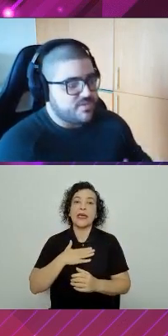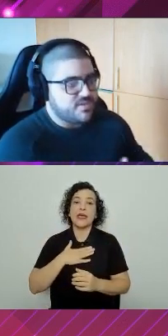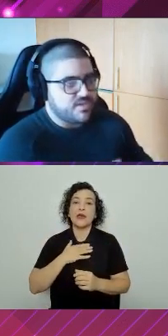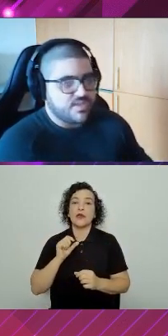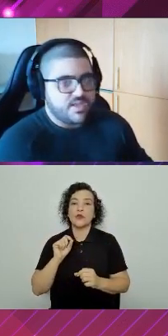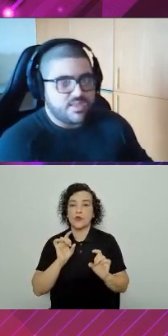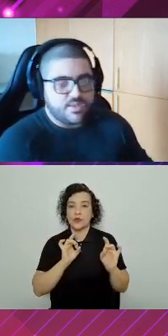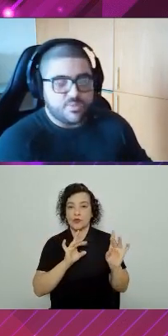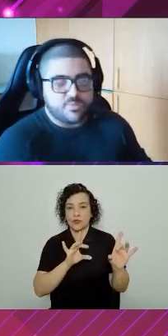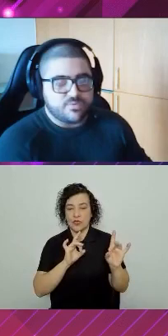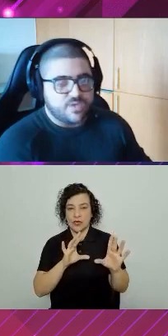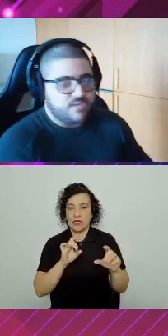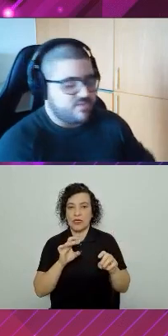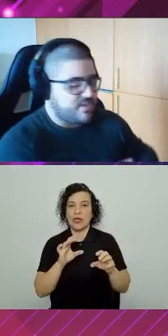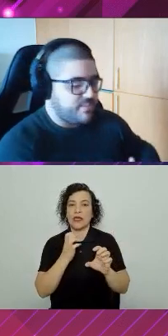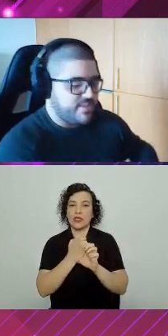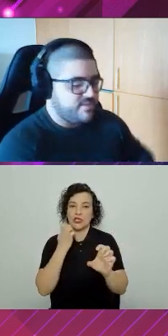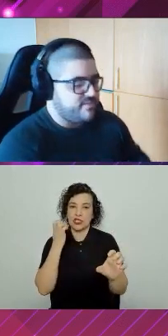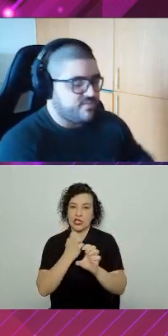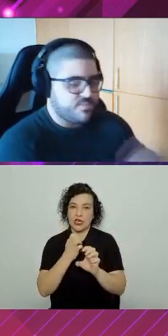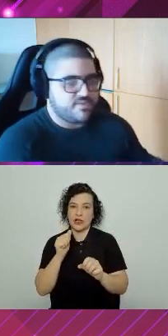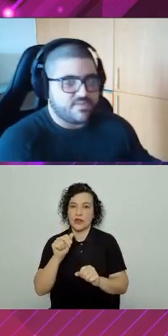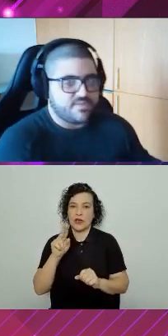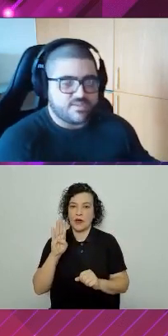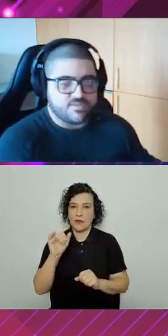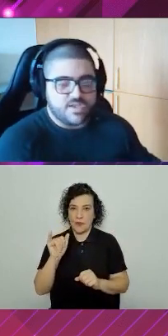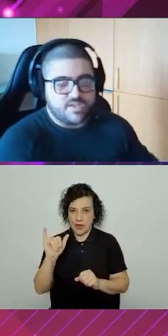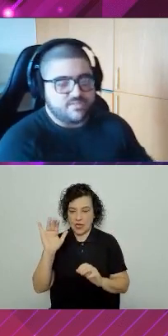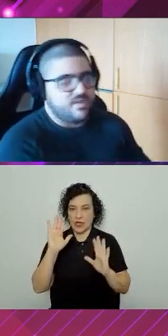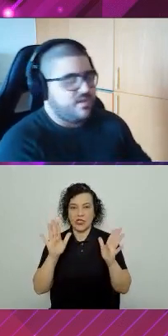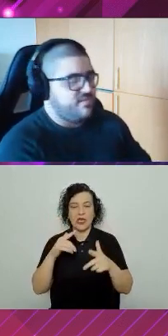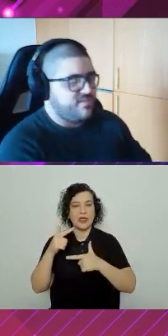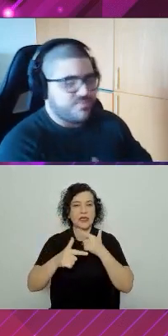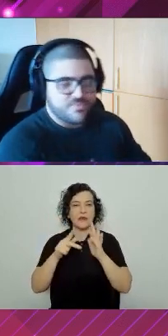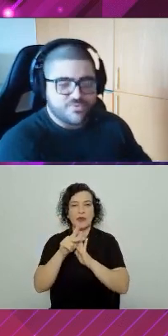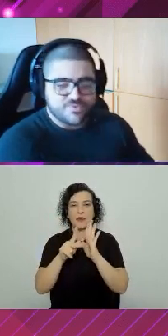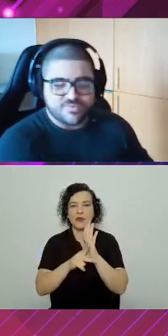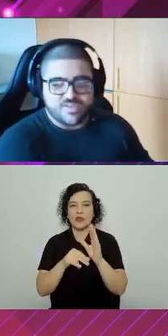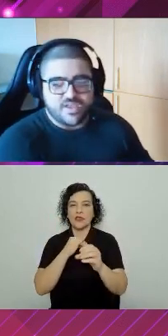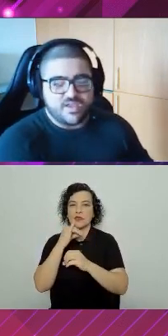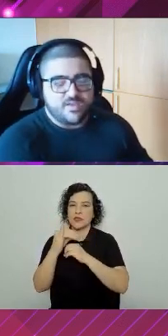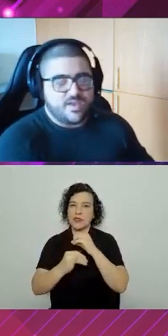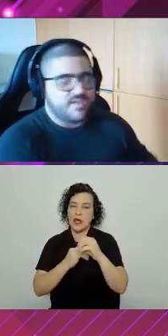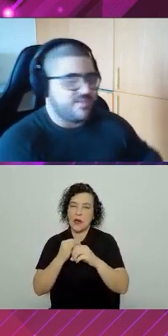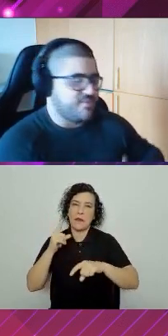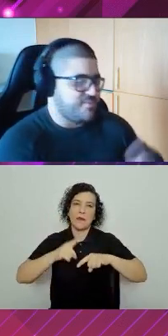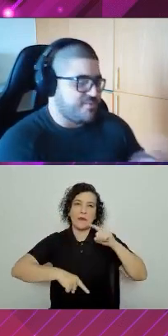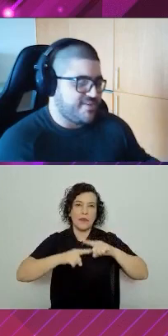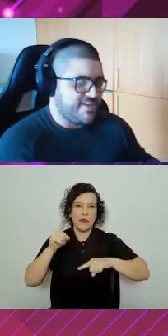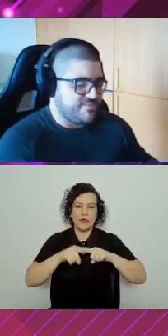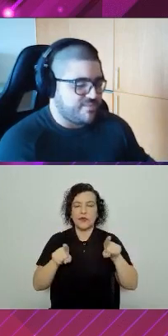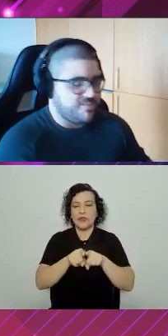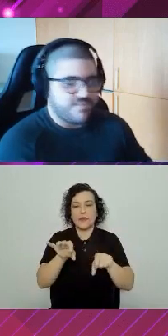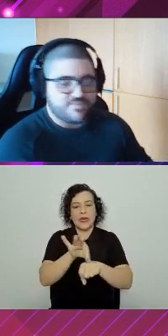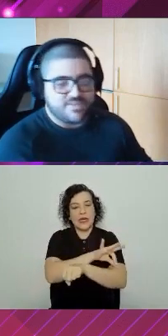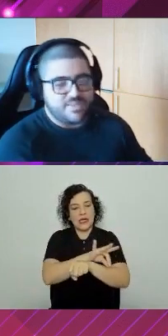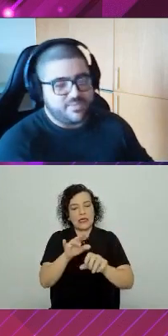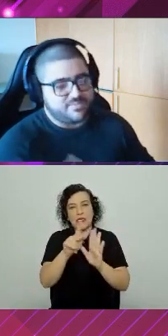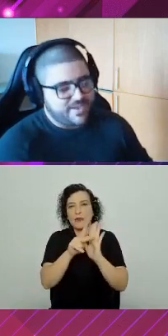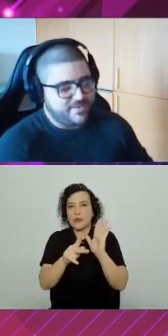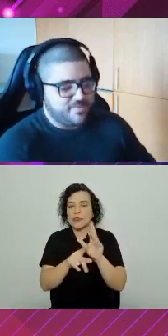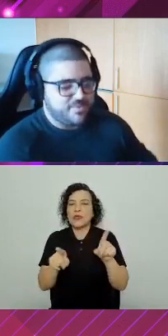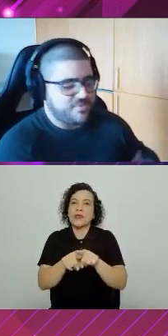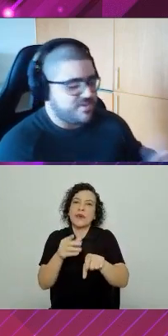de software engineer aqui na UB Portugal, já trabalhei em diversos projetos internacionais, diversos produtos, arquitetura de projeto, também faço